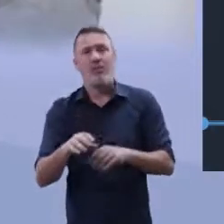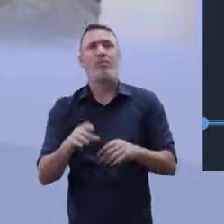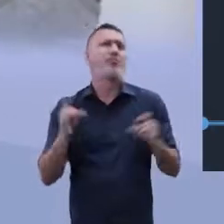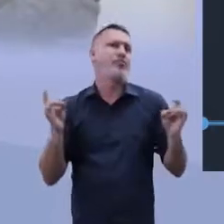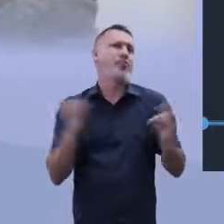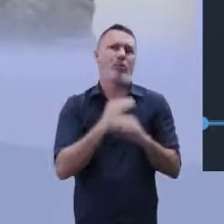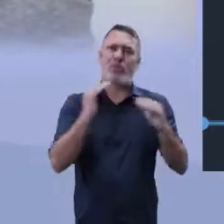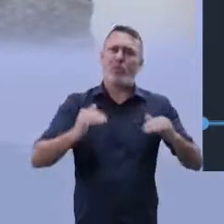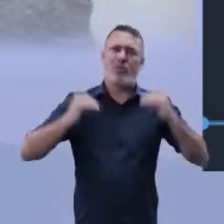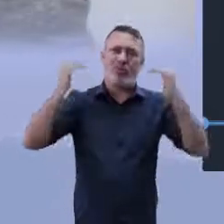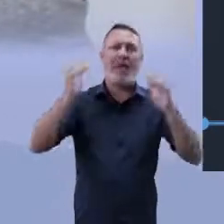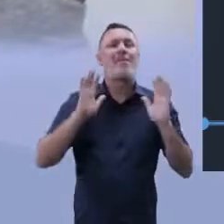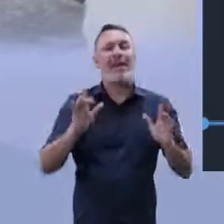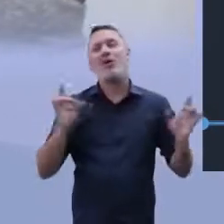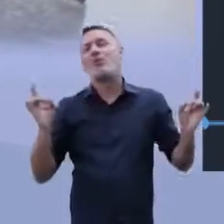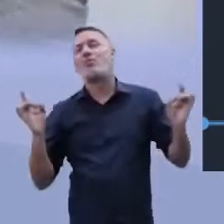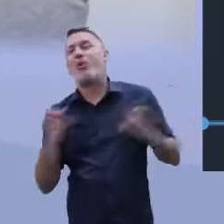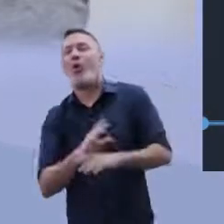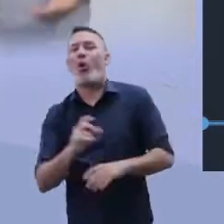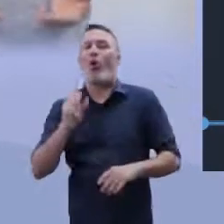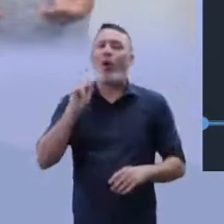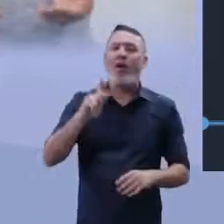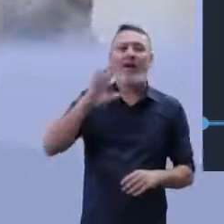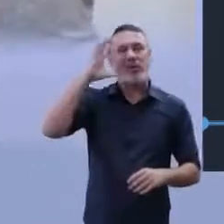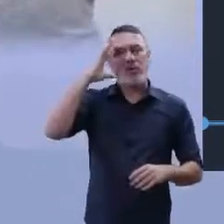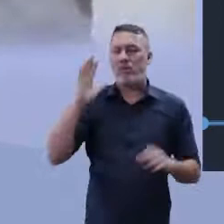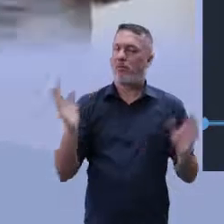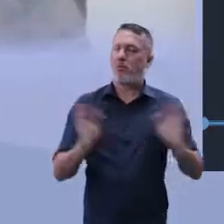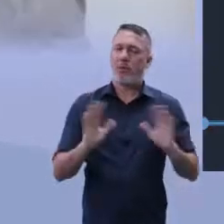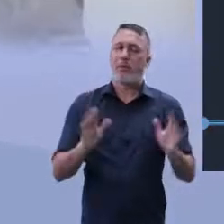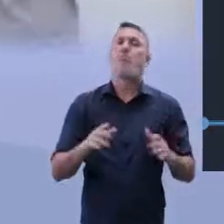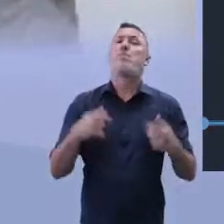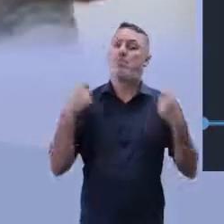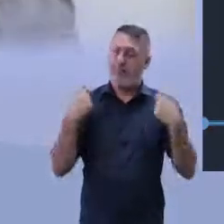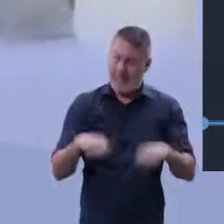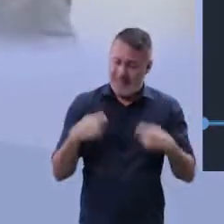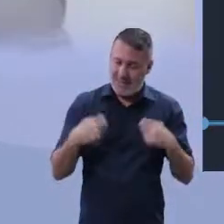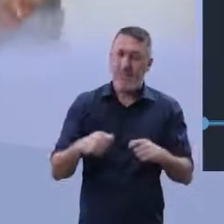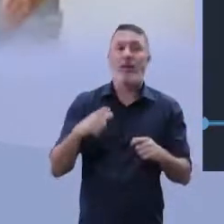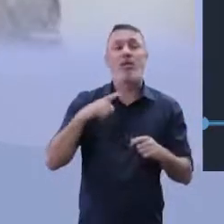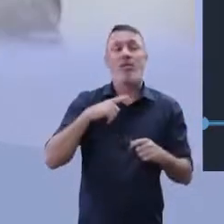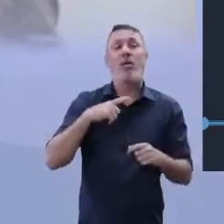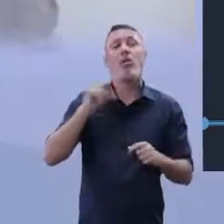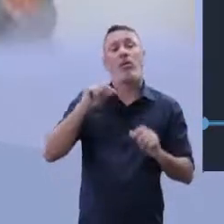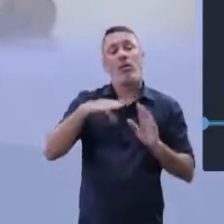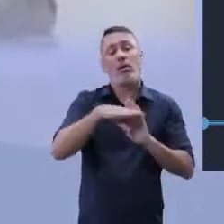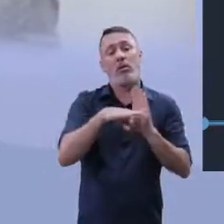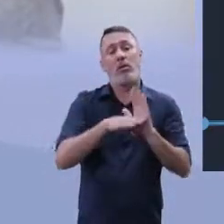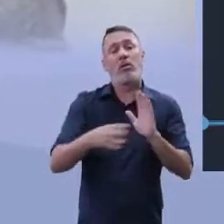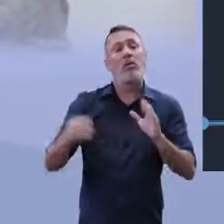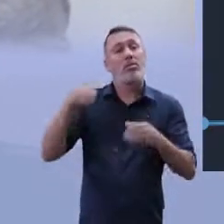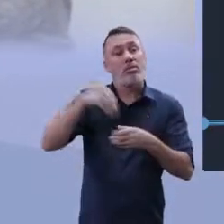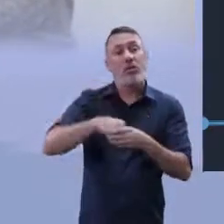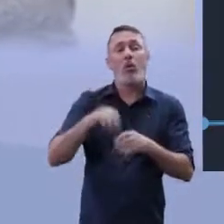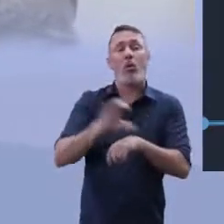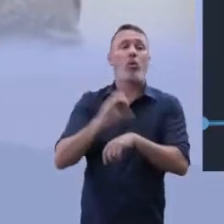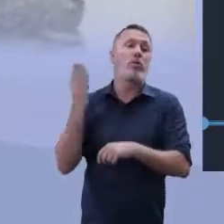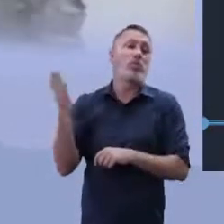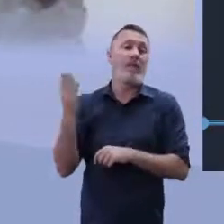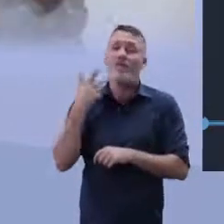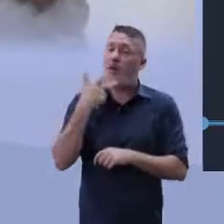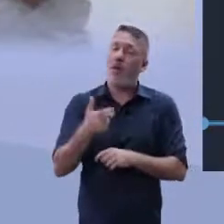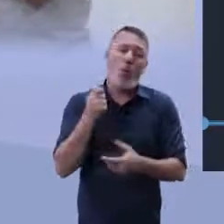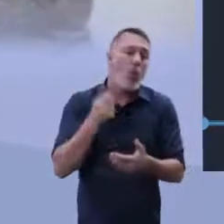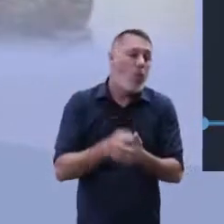Só que isso aí não é algo que alguém vai fazer, ai, que bom que você está fazendo. Não, é algo que precisa ser feito, porque está garantido da nossa